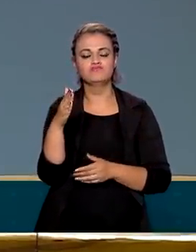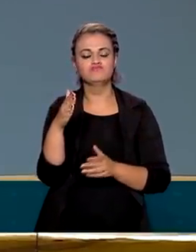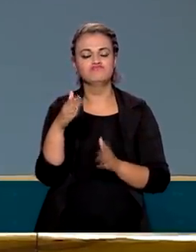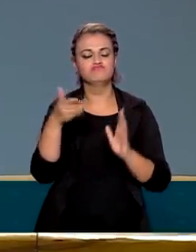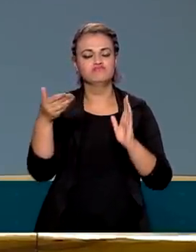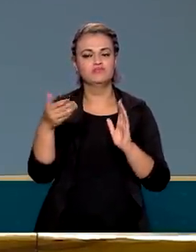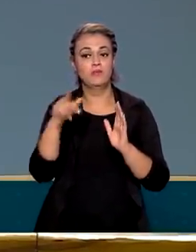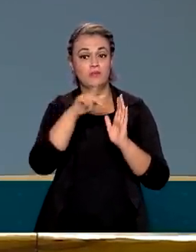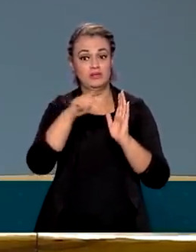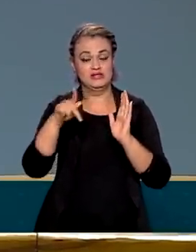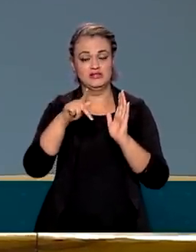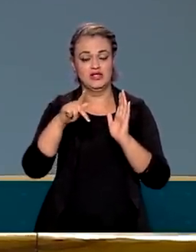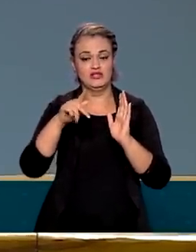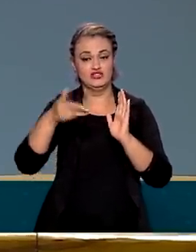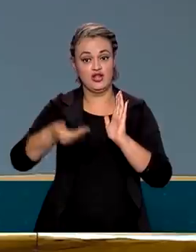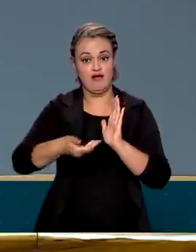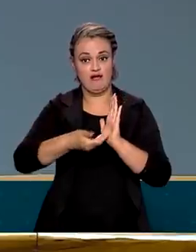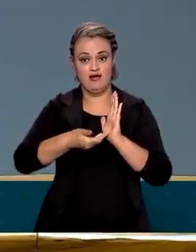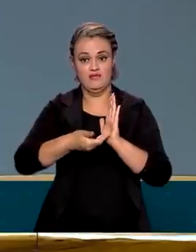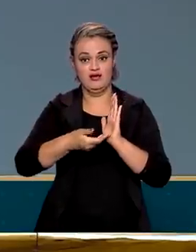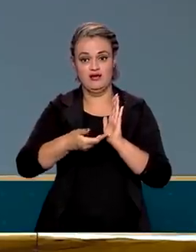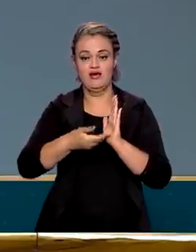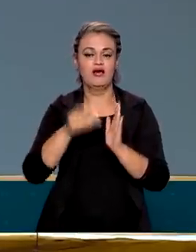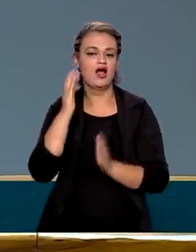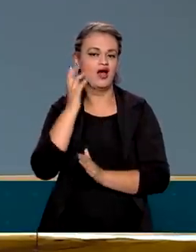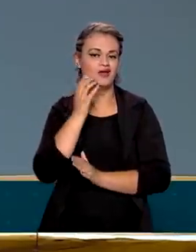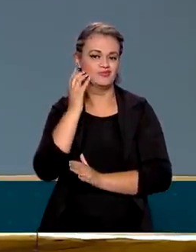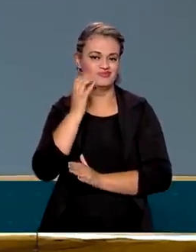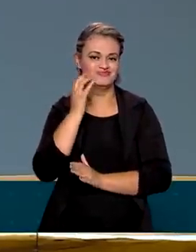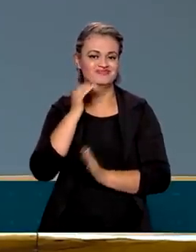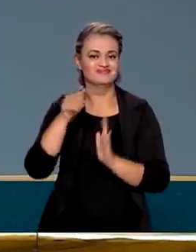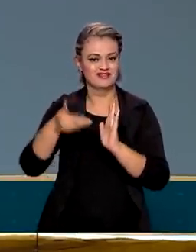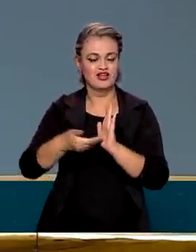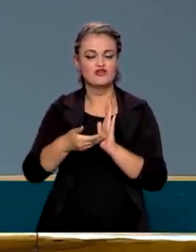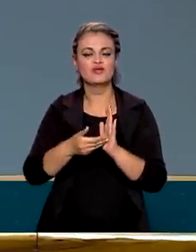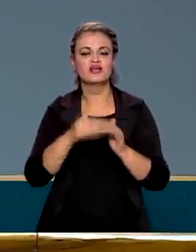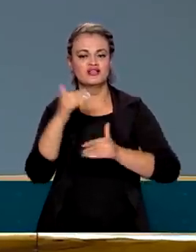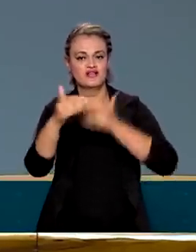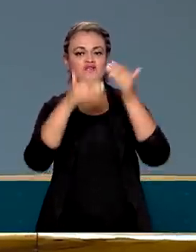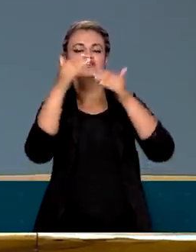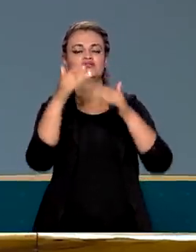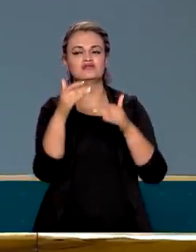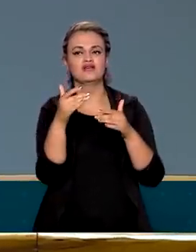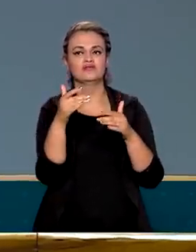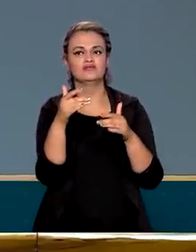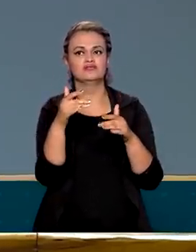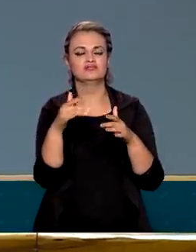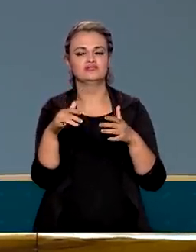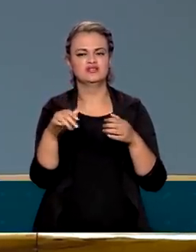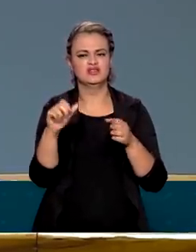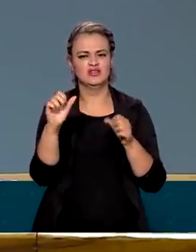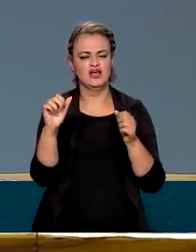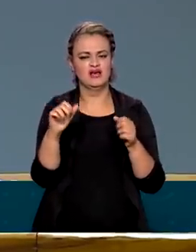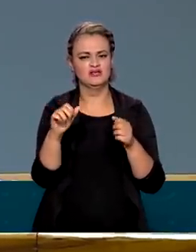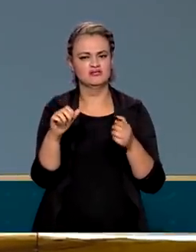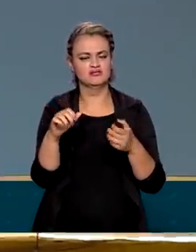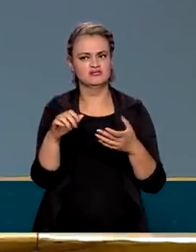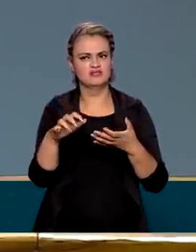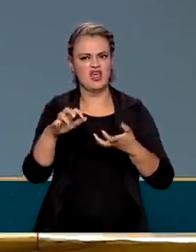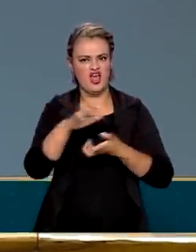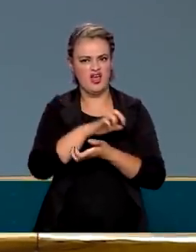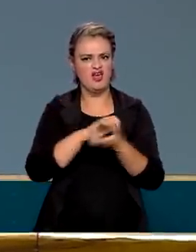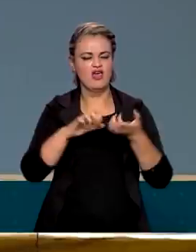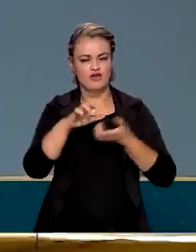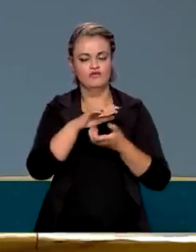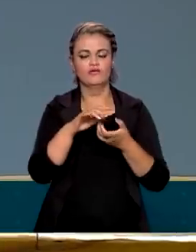Lira, que tem apoiado, tem avançado com as reformas, o presidente Pacheco, que o Senado